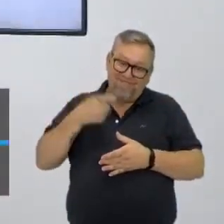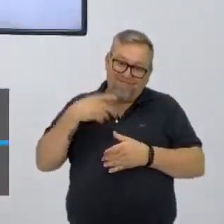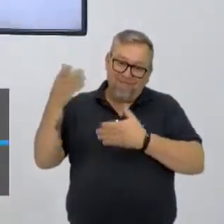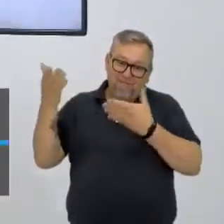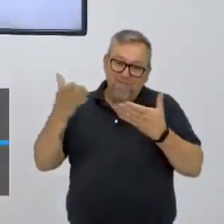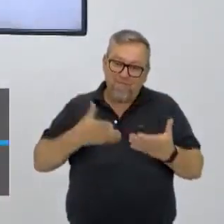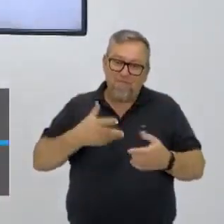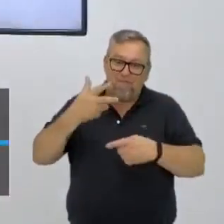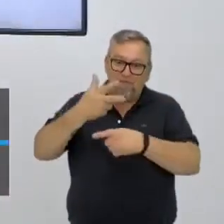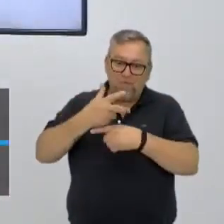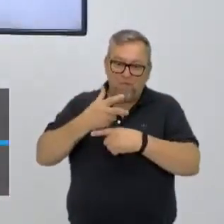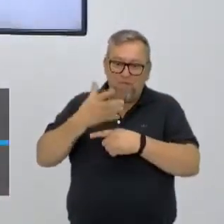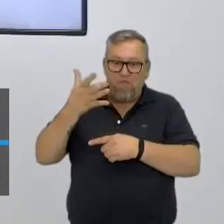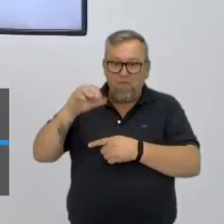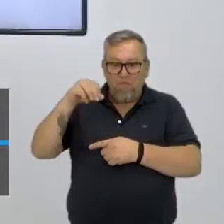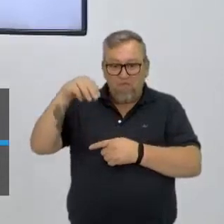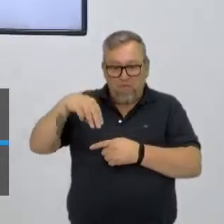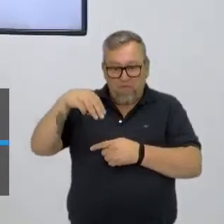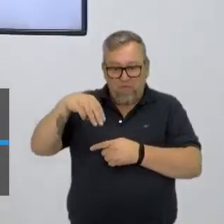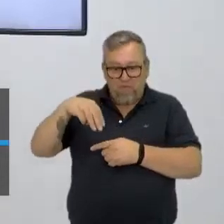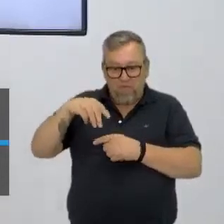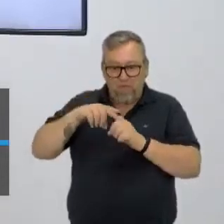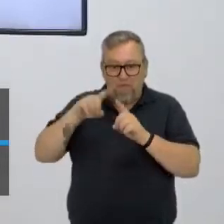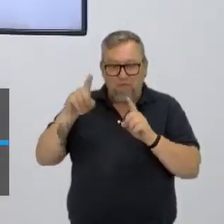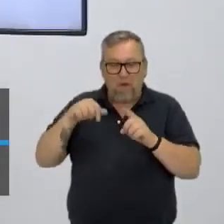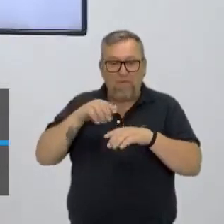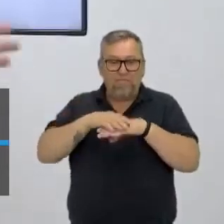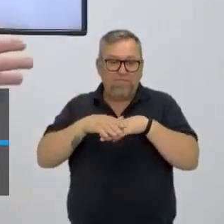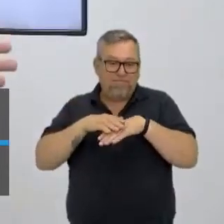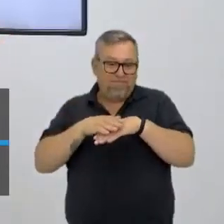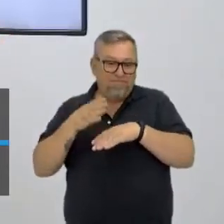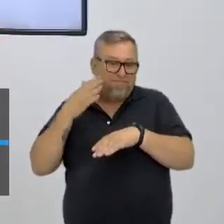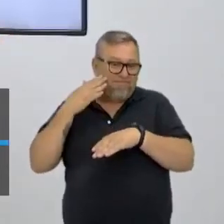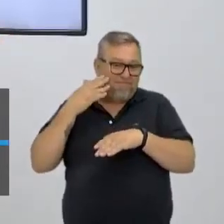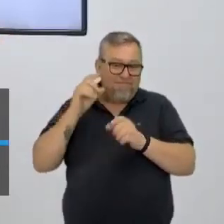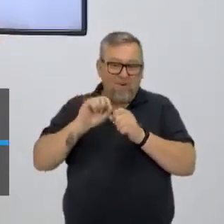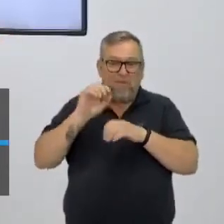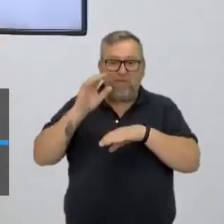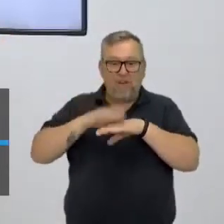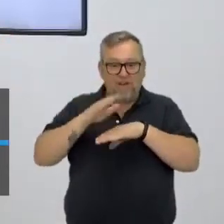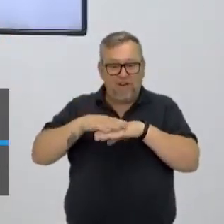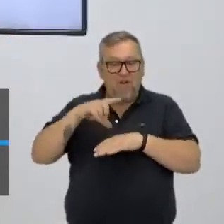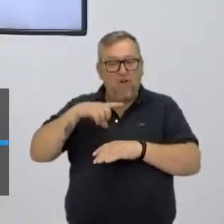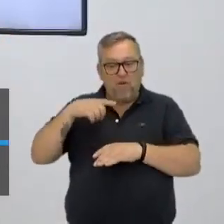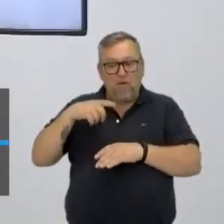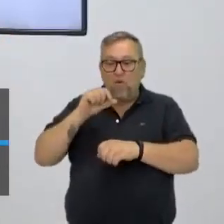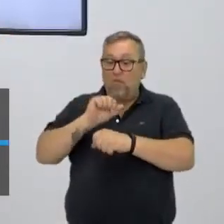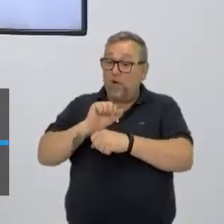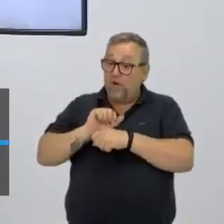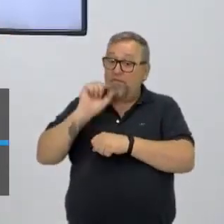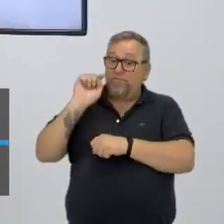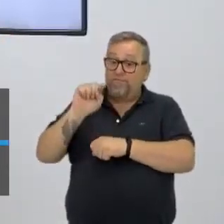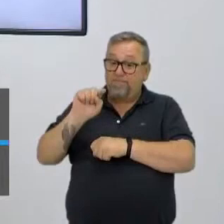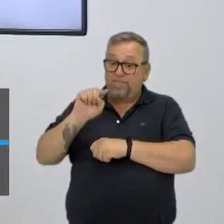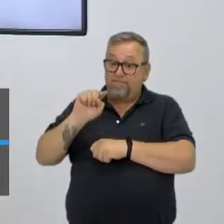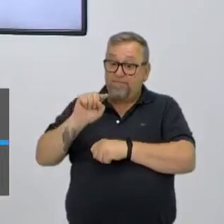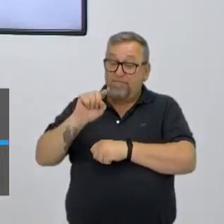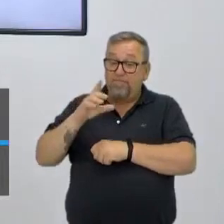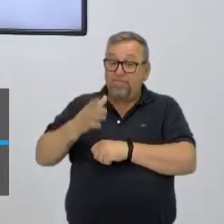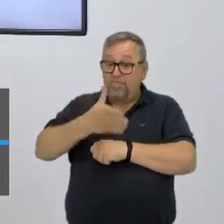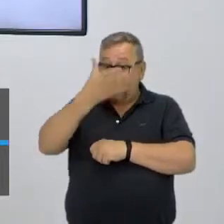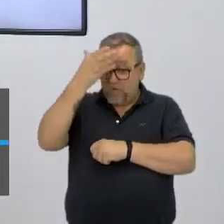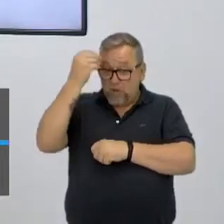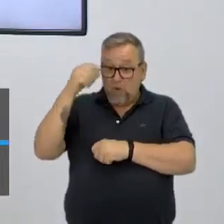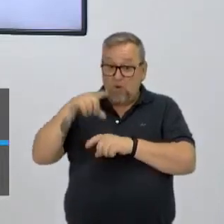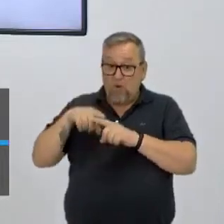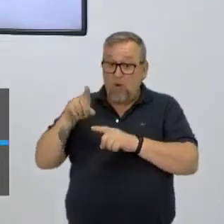você para a discussão nos próximos 10 minutos. A gente pode conversar, você já sabe como fazer. Eu já estou aqui te aguardando. Não vai esquecer,